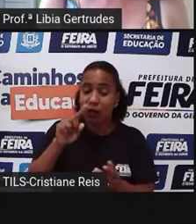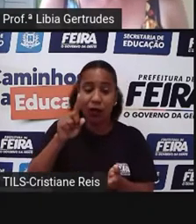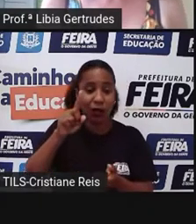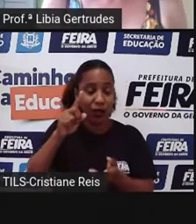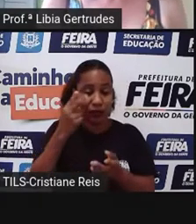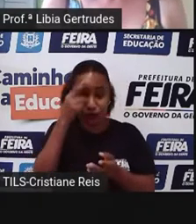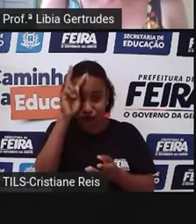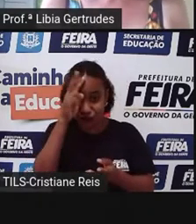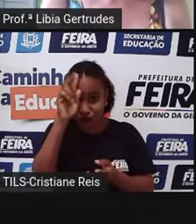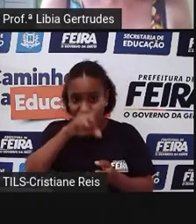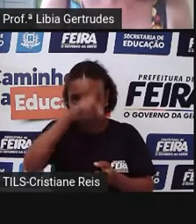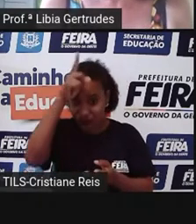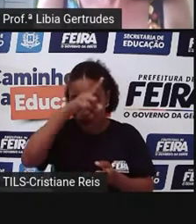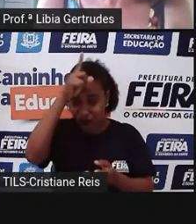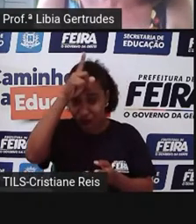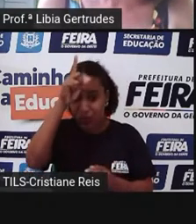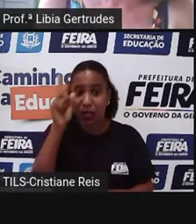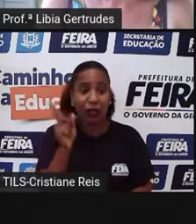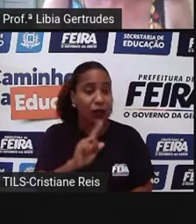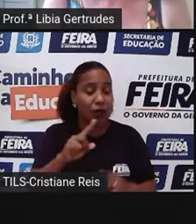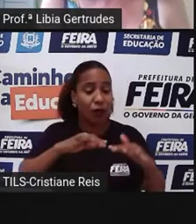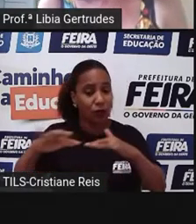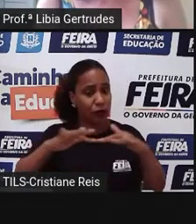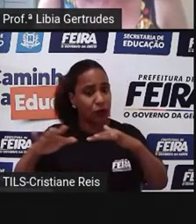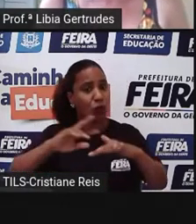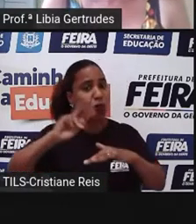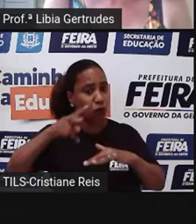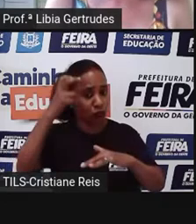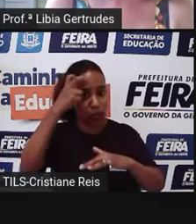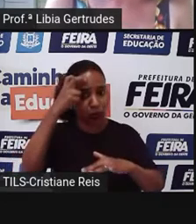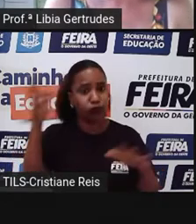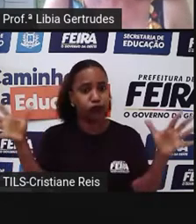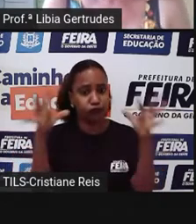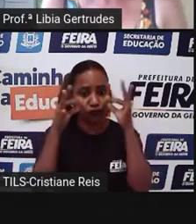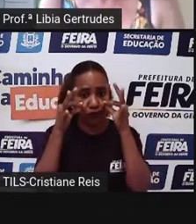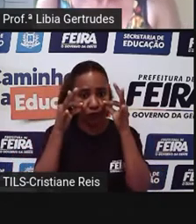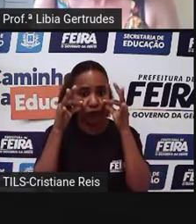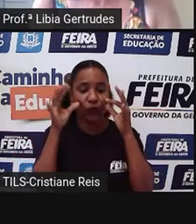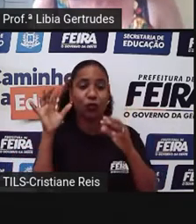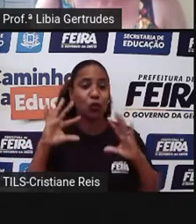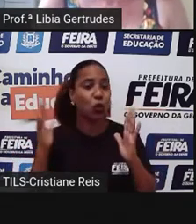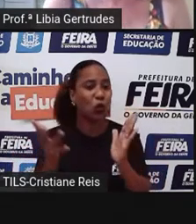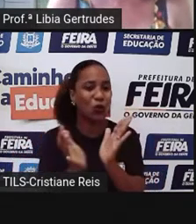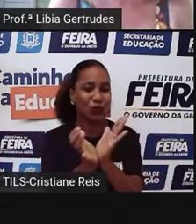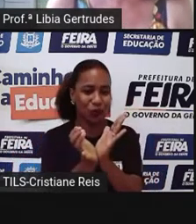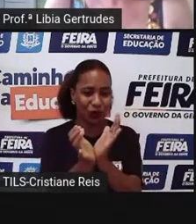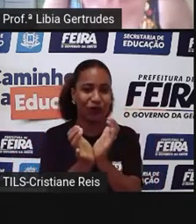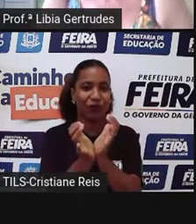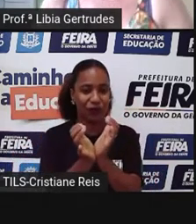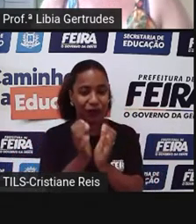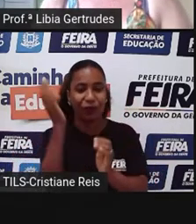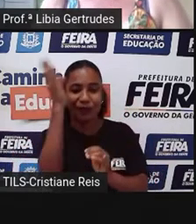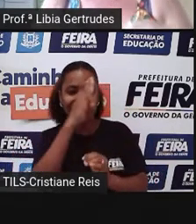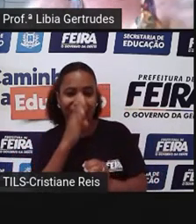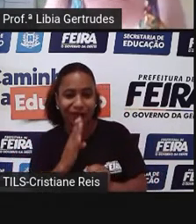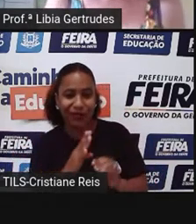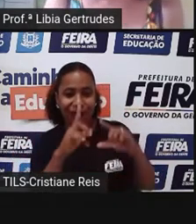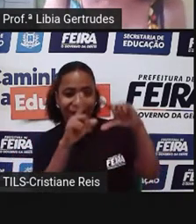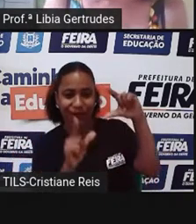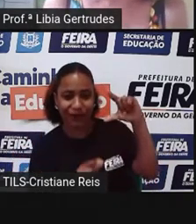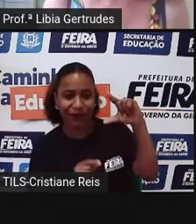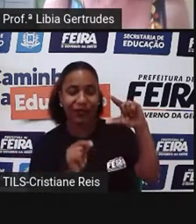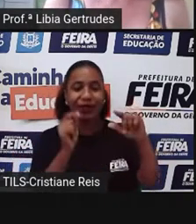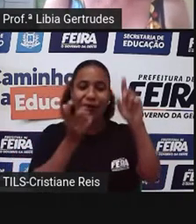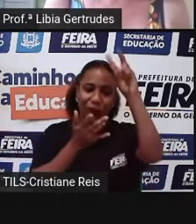denominar a manifestação cultural dos outros povos, não só africanos, não só afro-brasileiros, não só brasileiros, não só indígenas, mas de todos